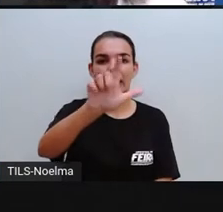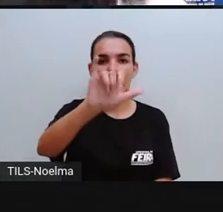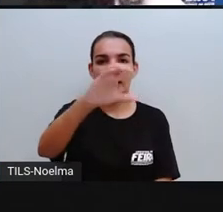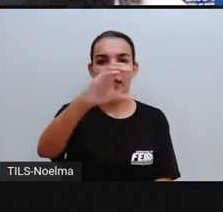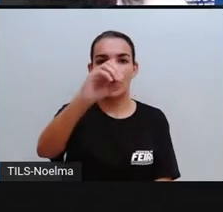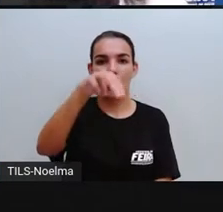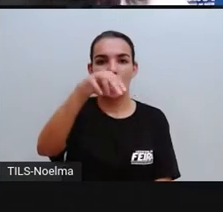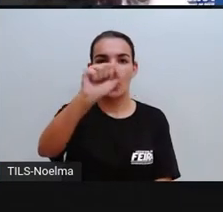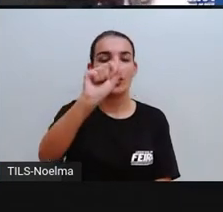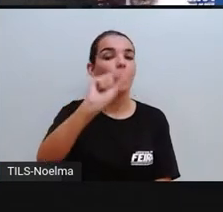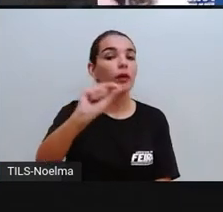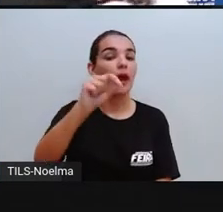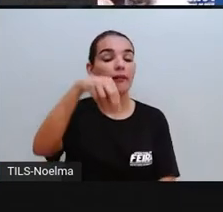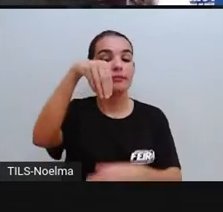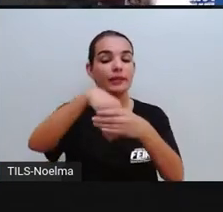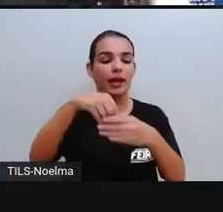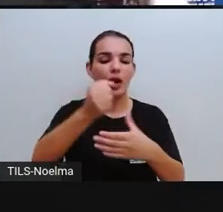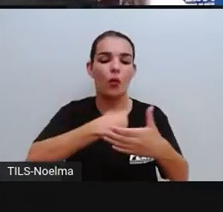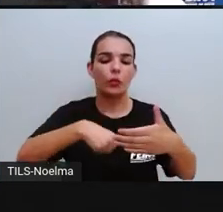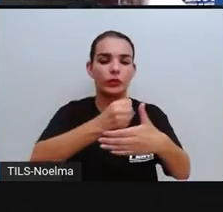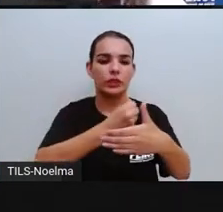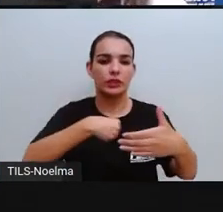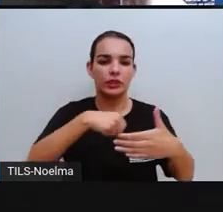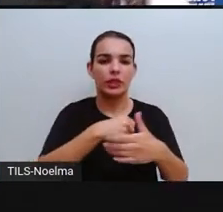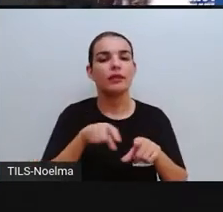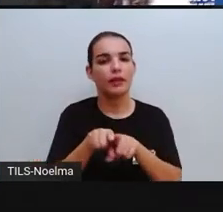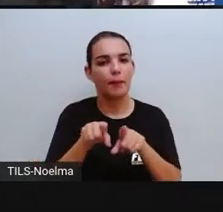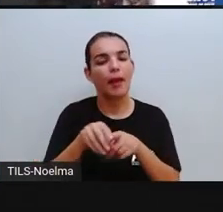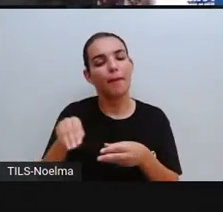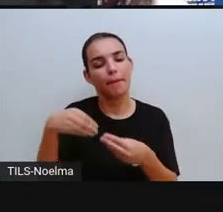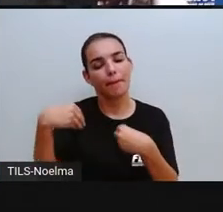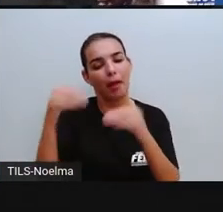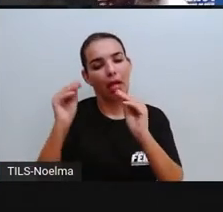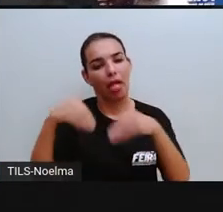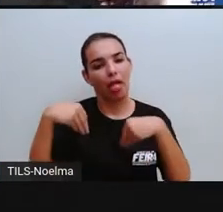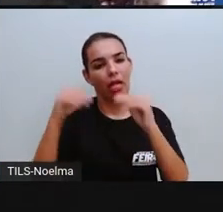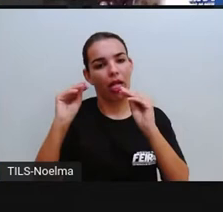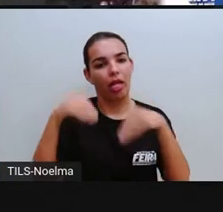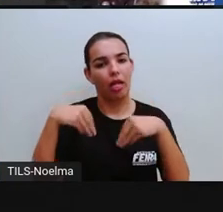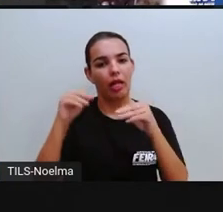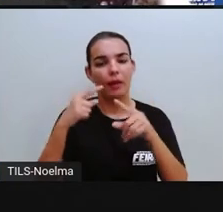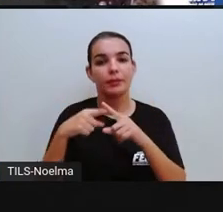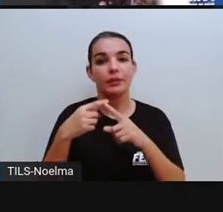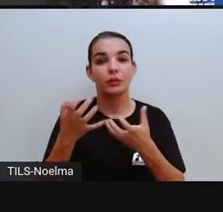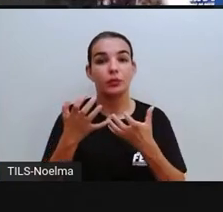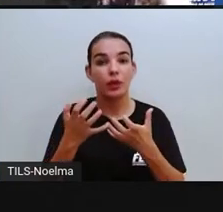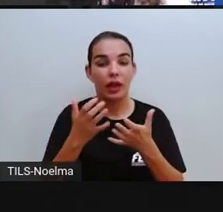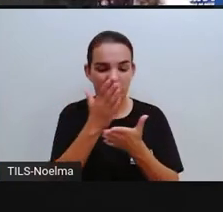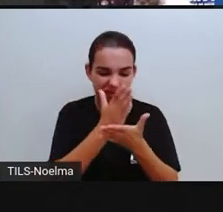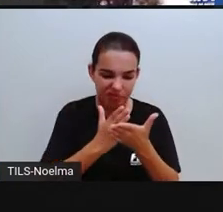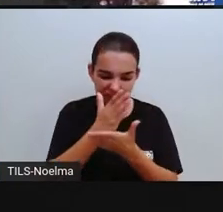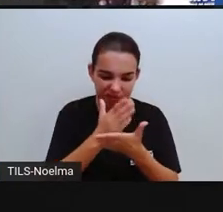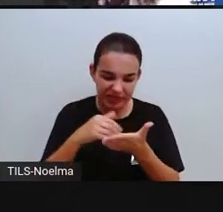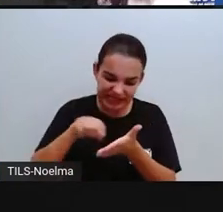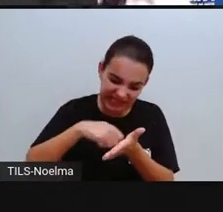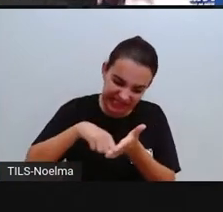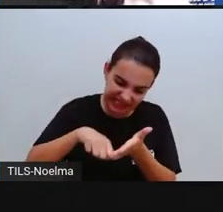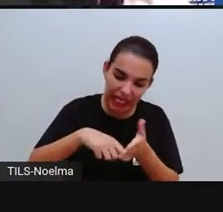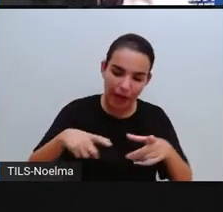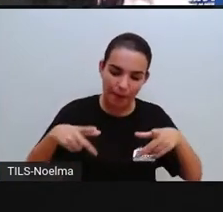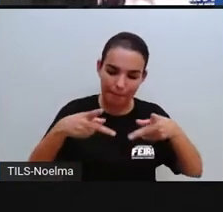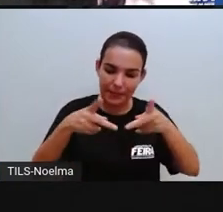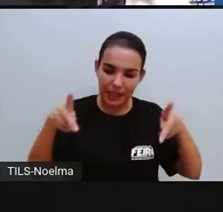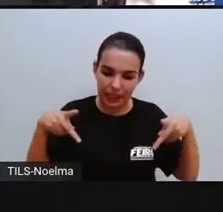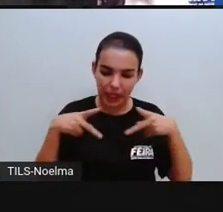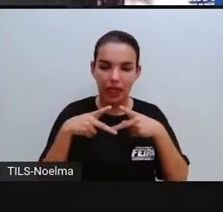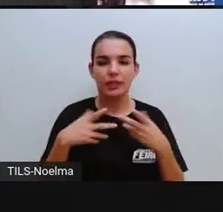utilizamos muito aí, principalmente na cozinha, né? Quando a gente não quer riscar ali o fundo da panela, a gente quer mexer